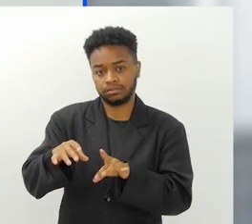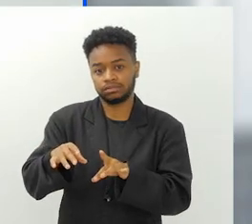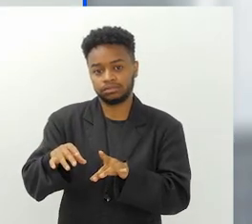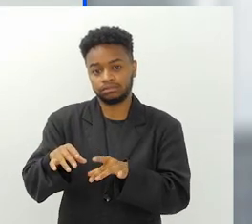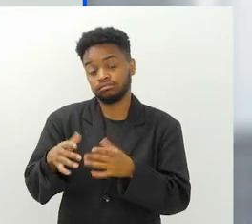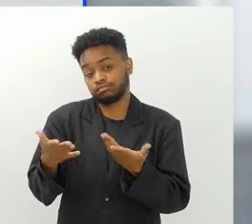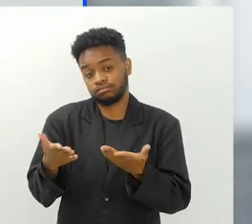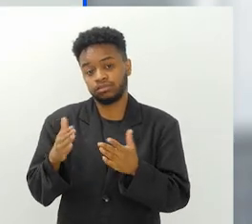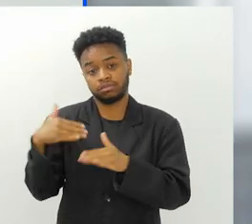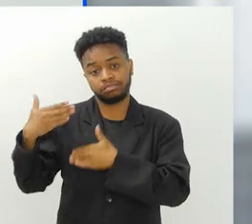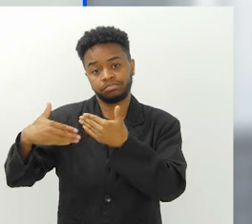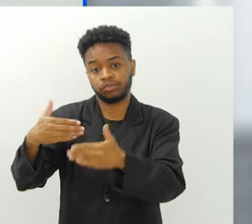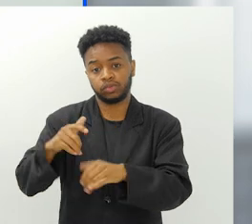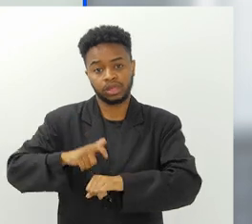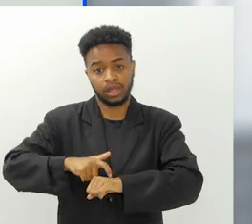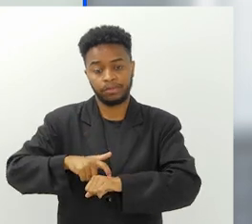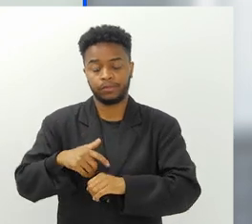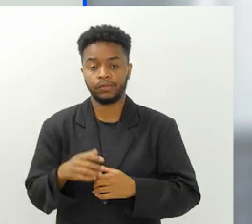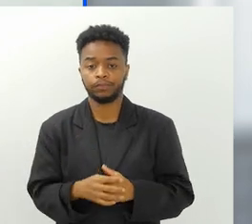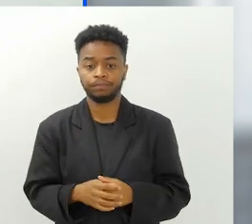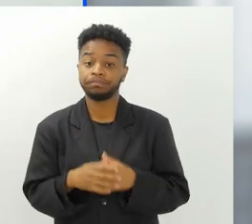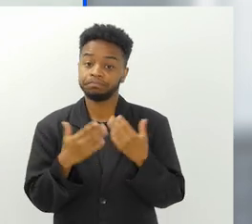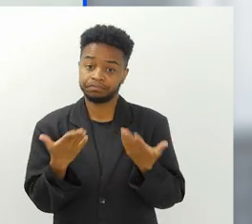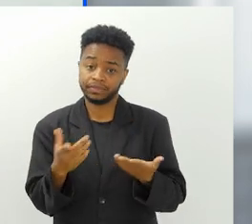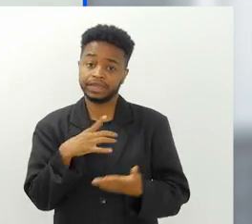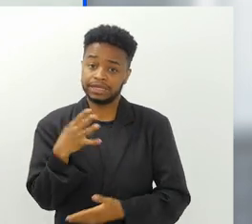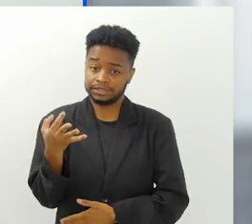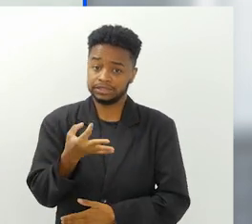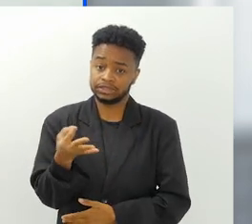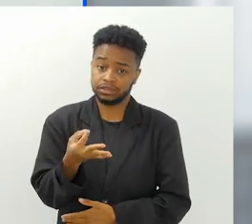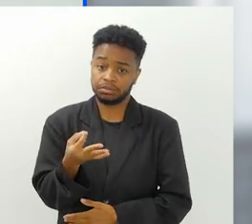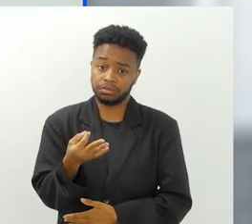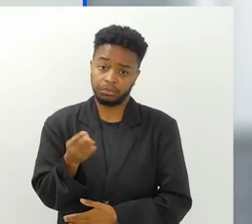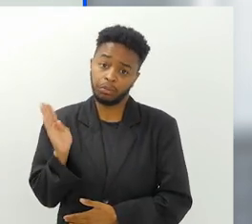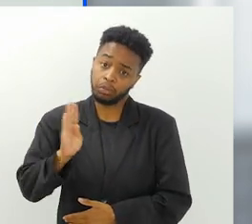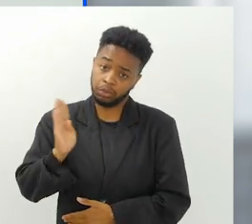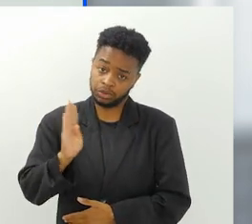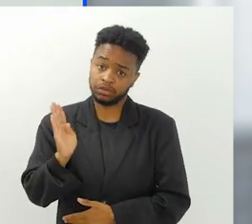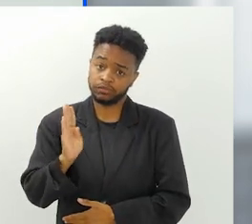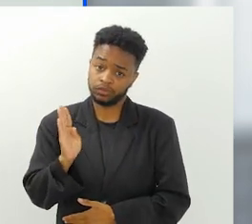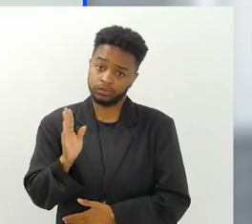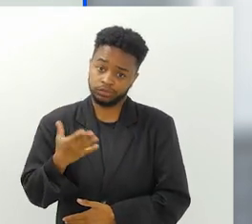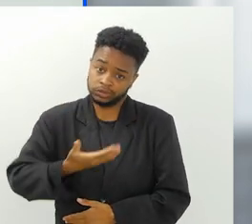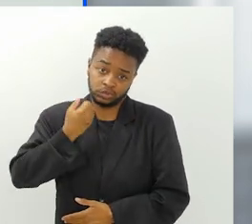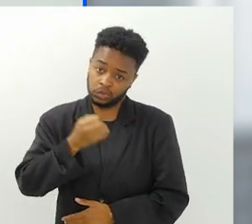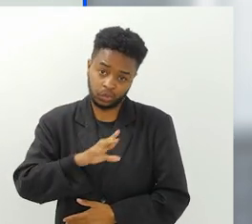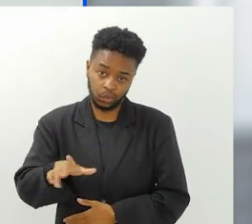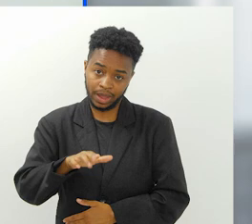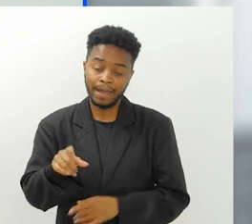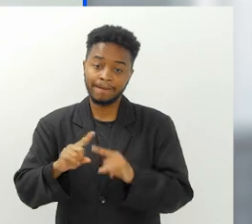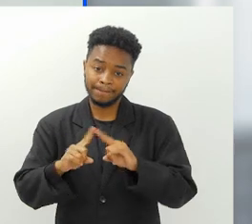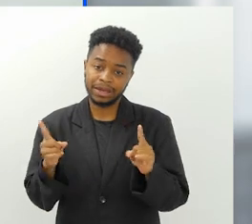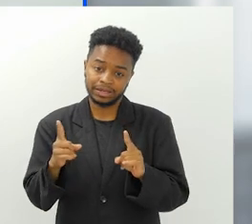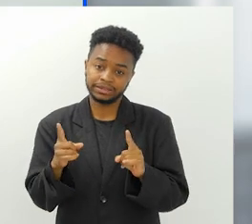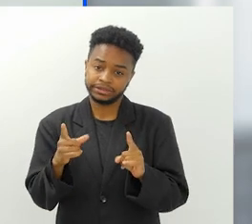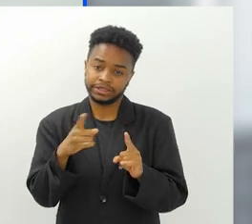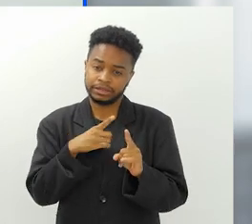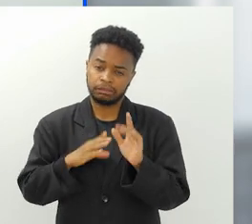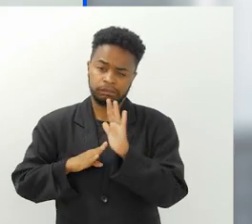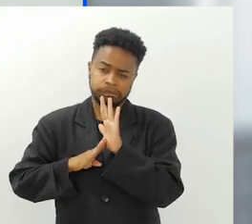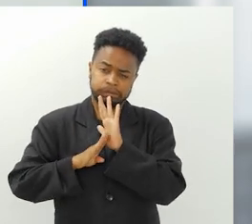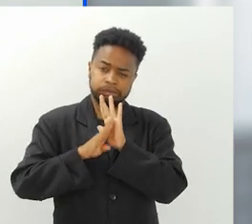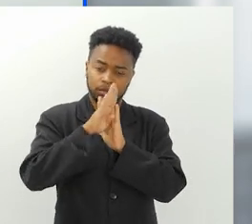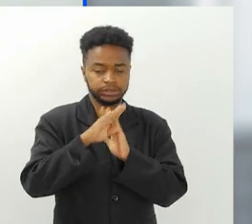num momento no tempo, né? Então, certamente, Botafogo não é uma grande surpresa, né? Mas foi a que mais se